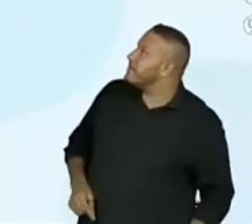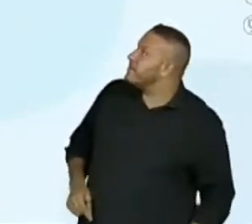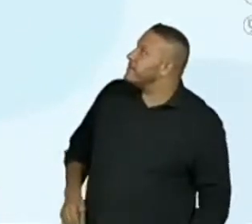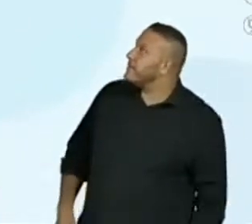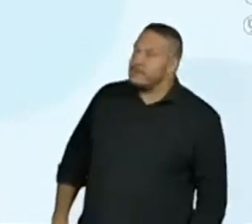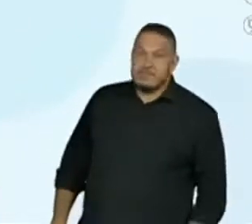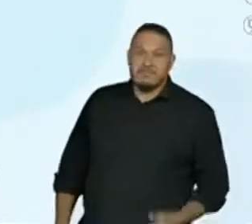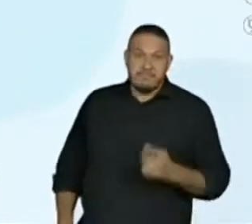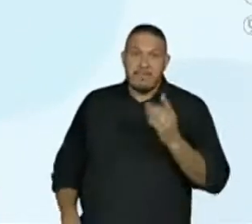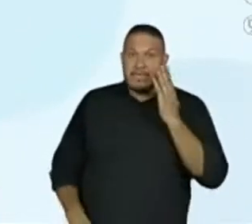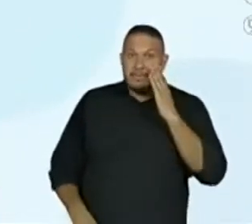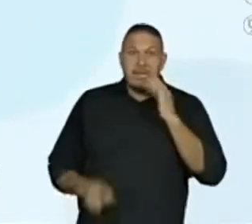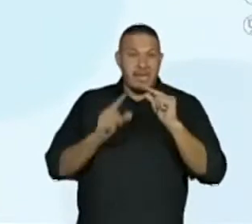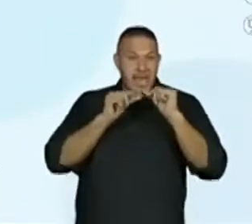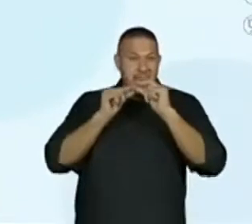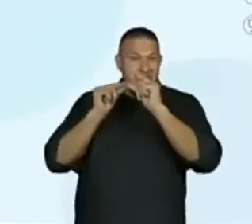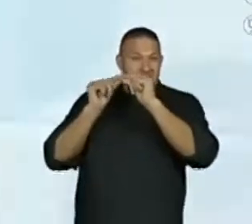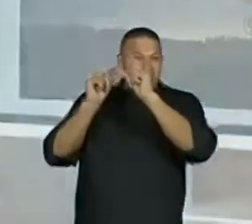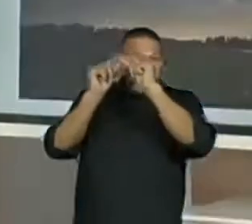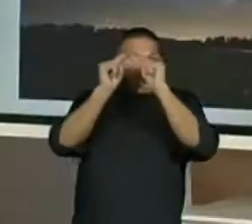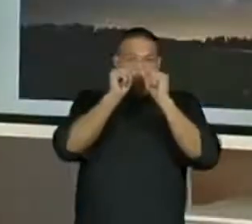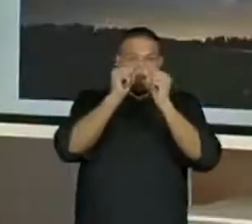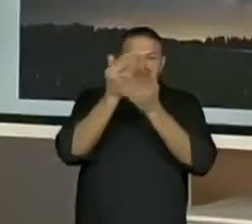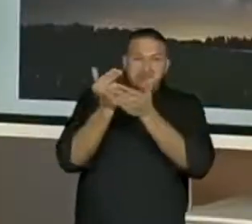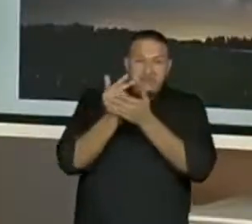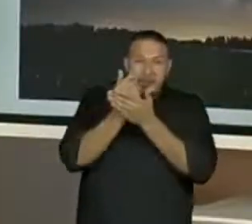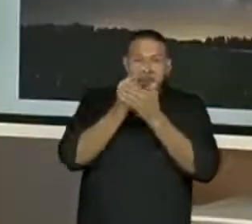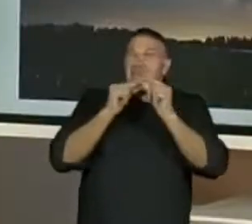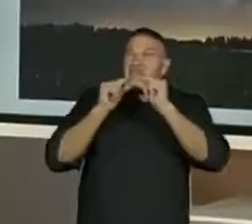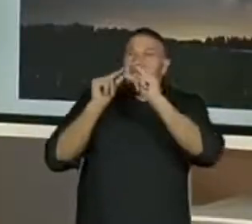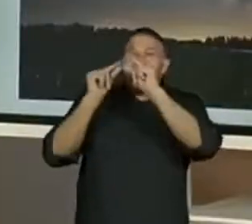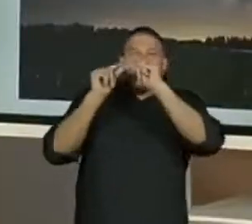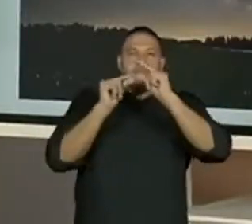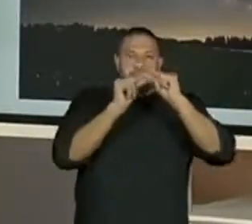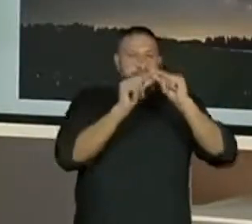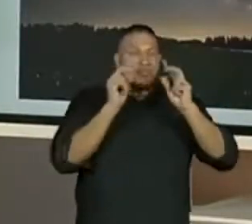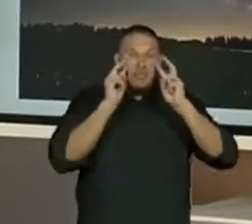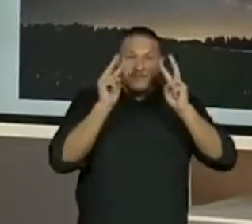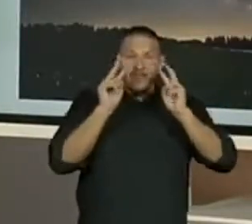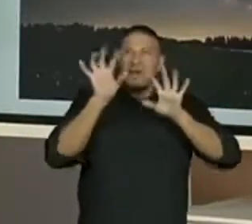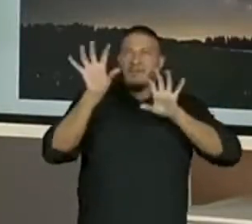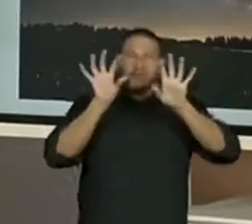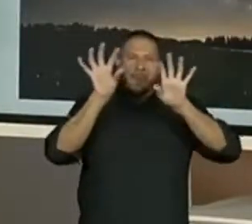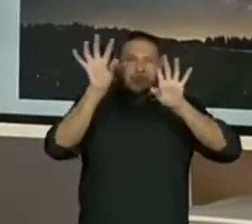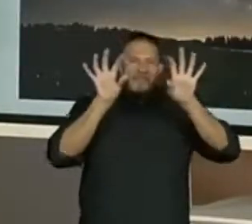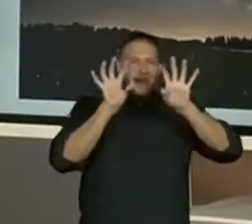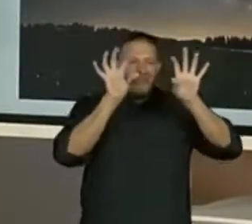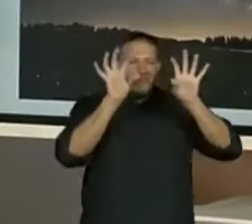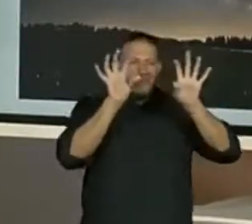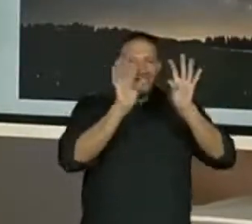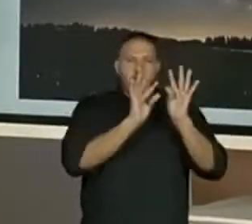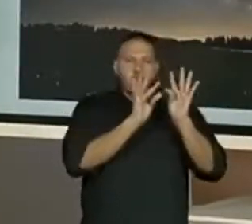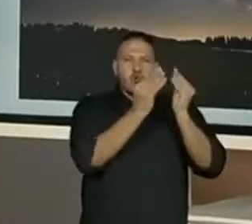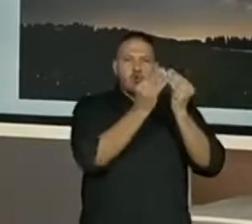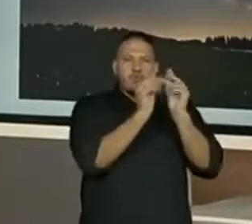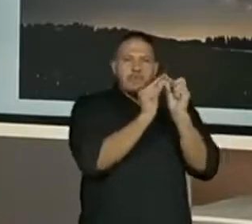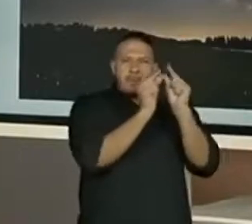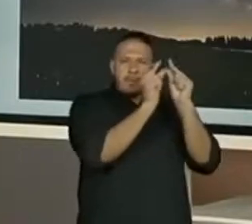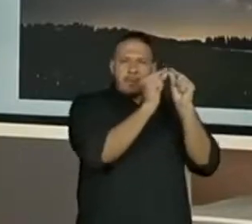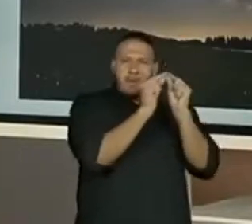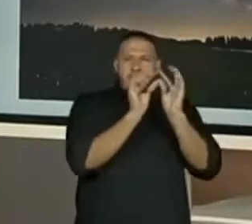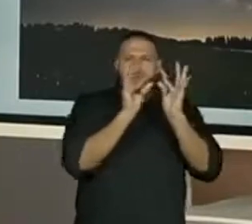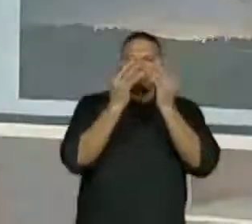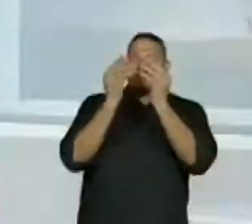Lembrando que constelação aí é um conjunto de estrelas. Você consegue reconhecer aí um conjunto de estrelas